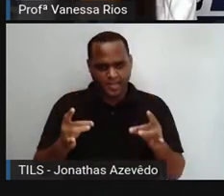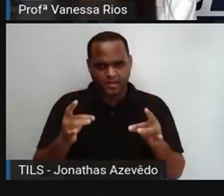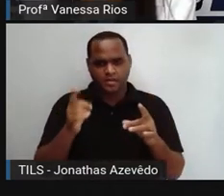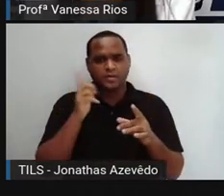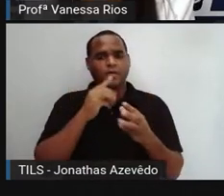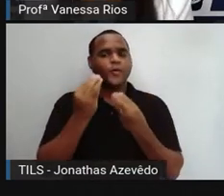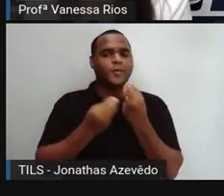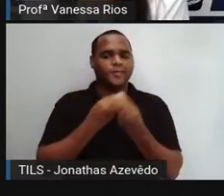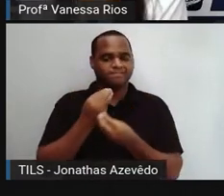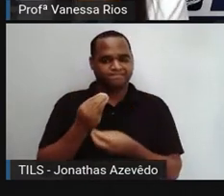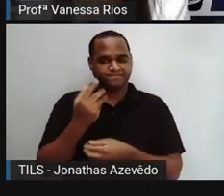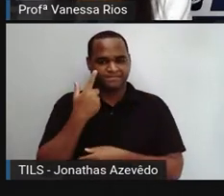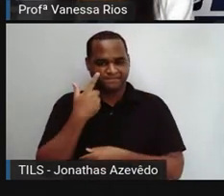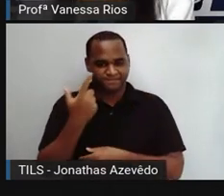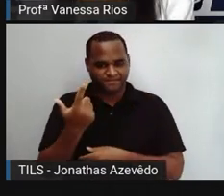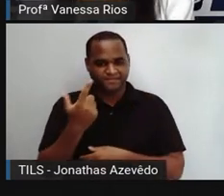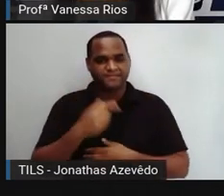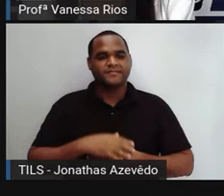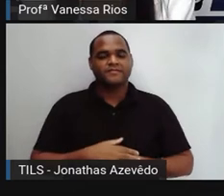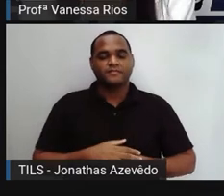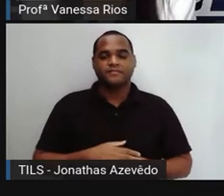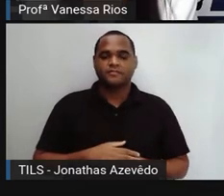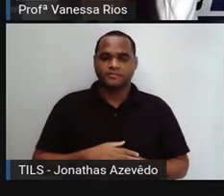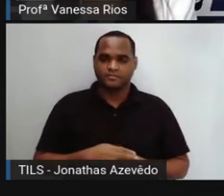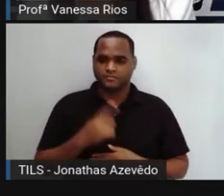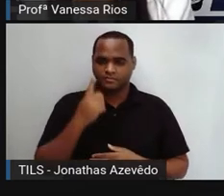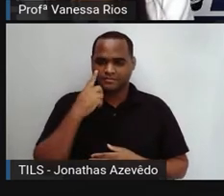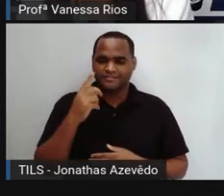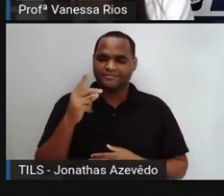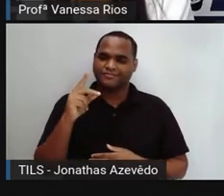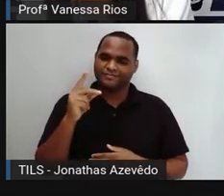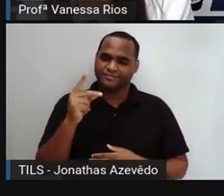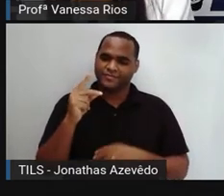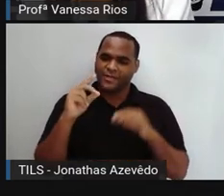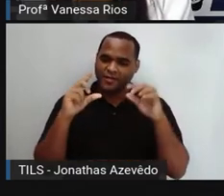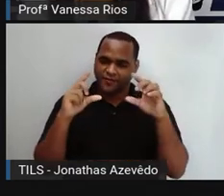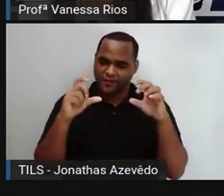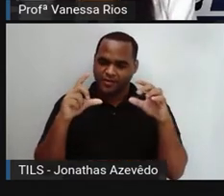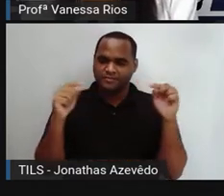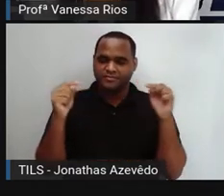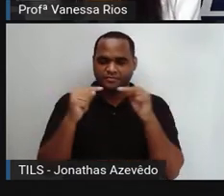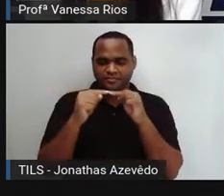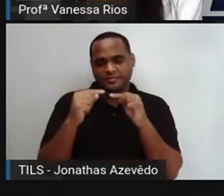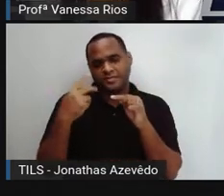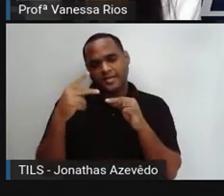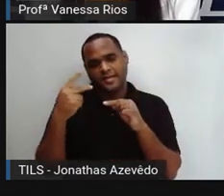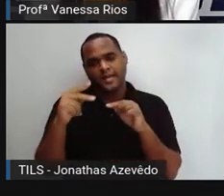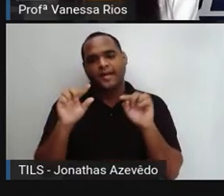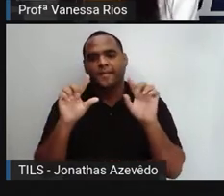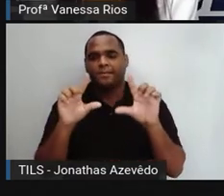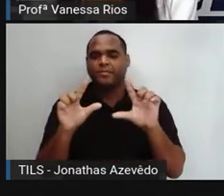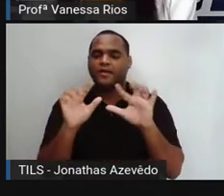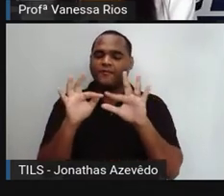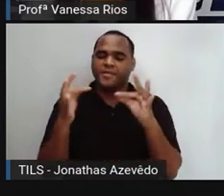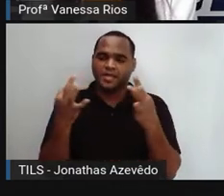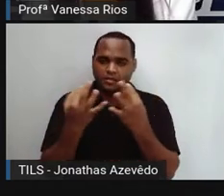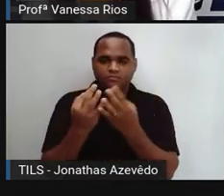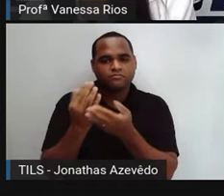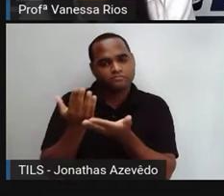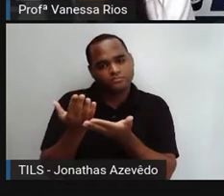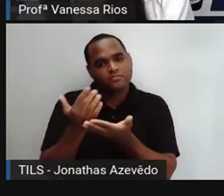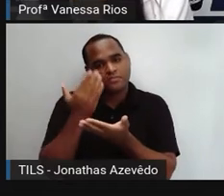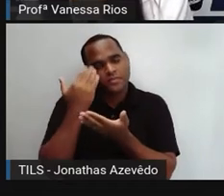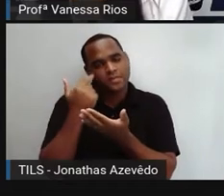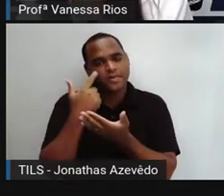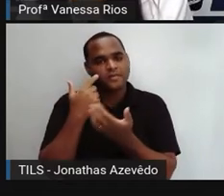Pró faria? Olhem só. Aí se trata de uma fotografia, né? Aparentemente, retrata uma família. A gente